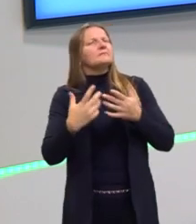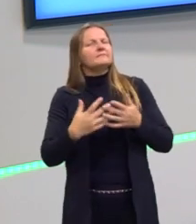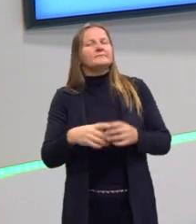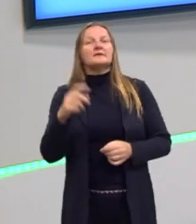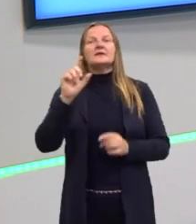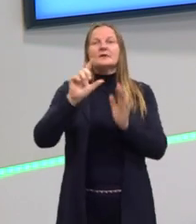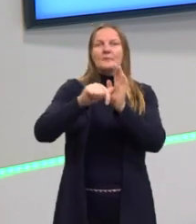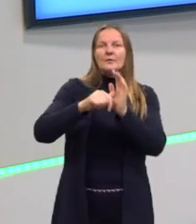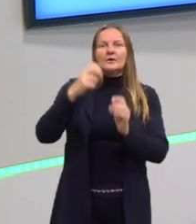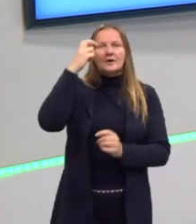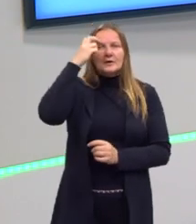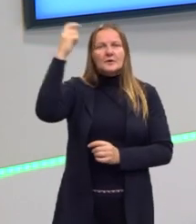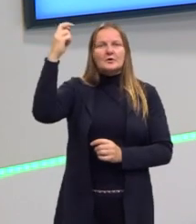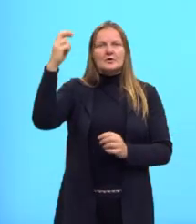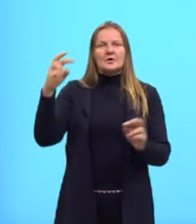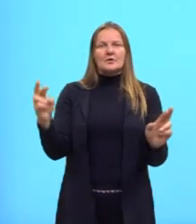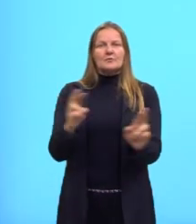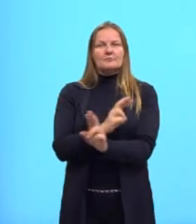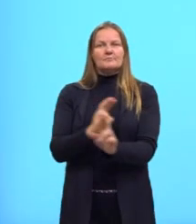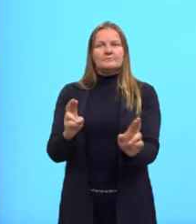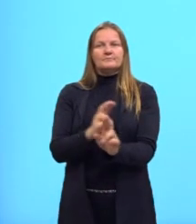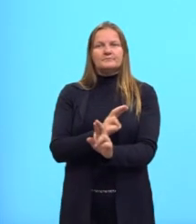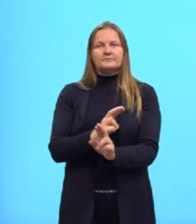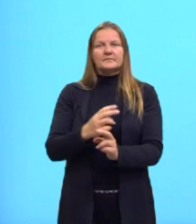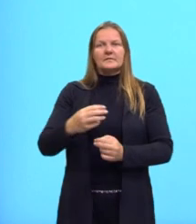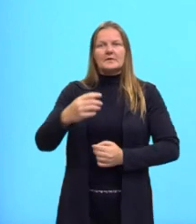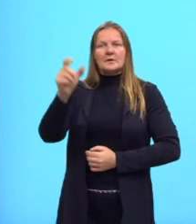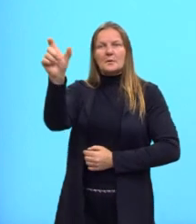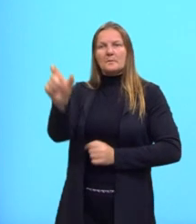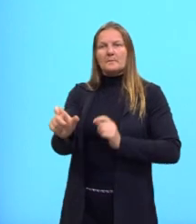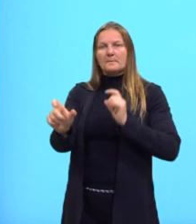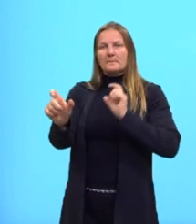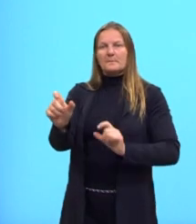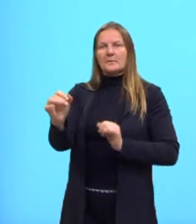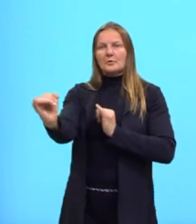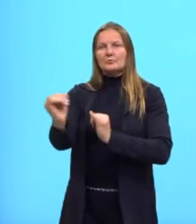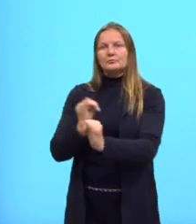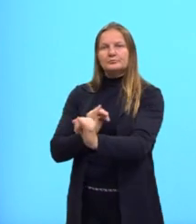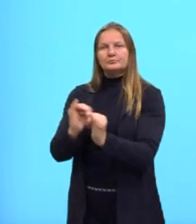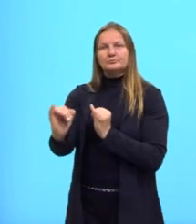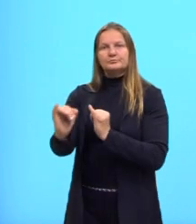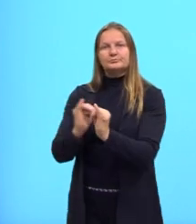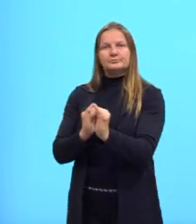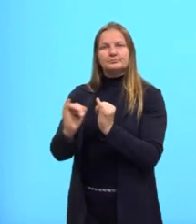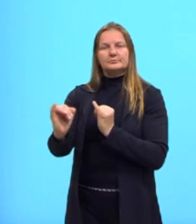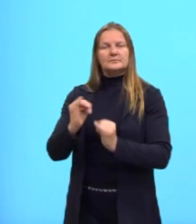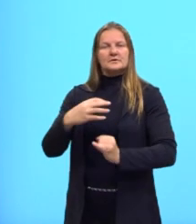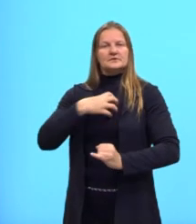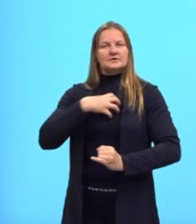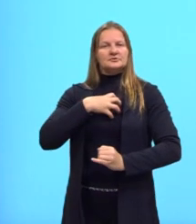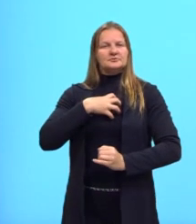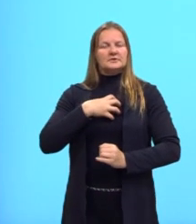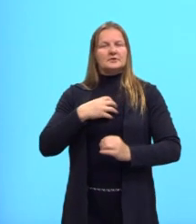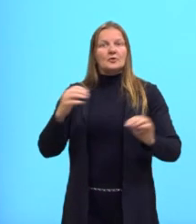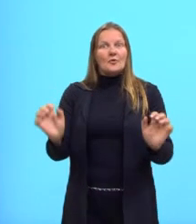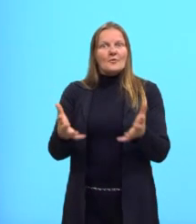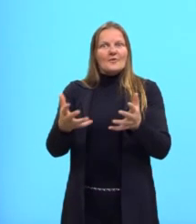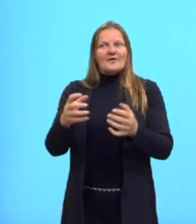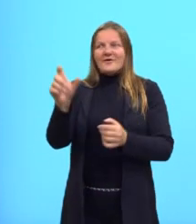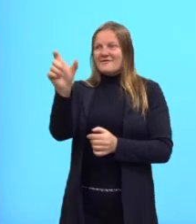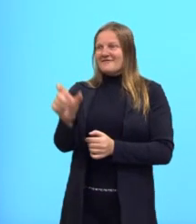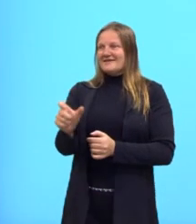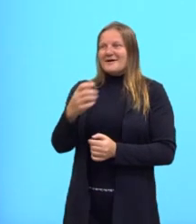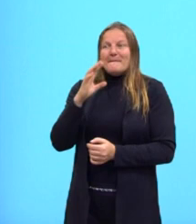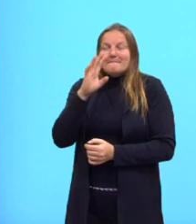inteligência interpessoal. Que tem relação com entender os sentimentos, as motivações das pessoas.